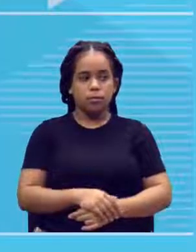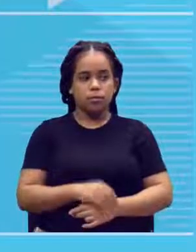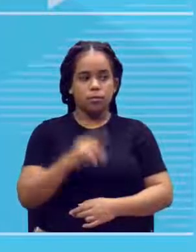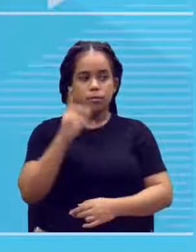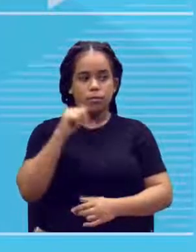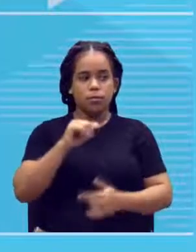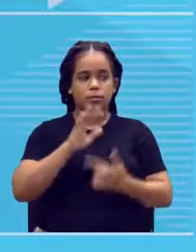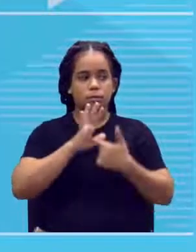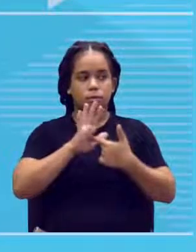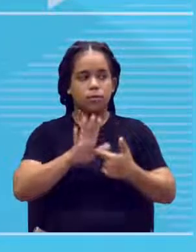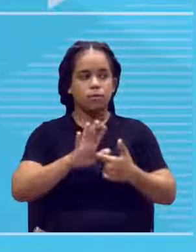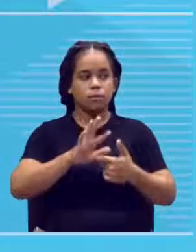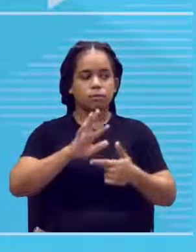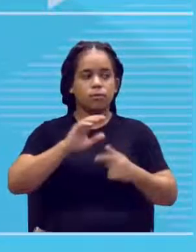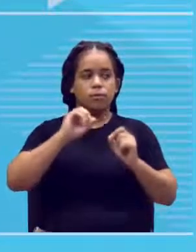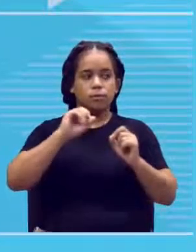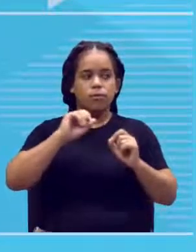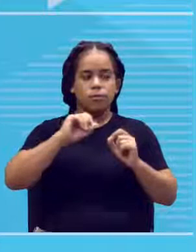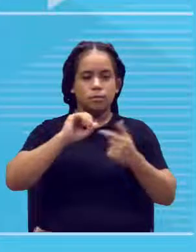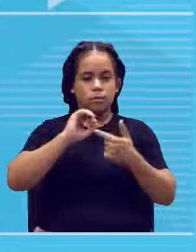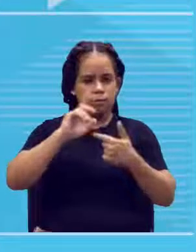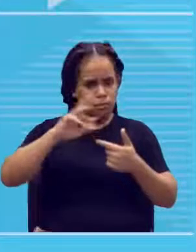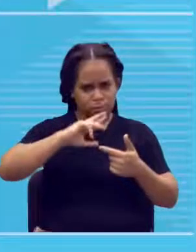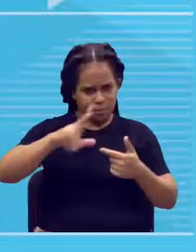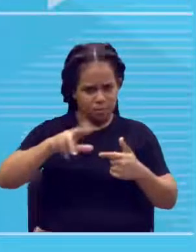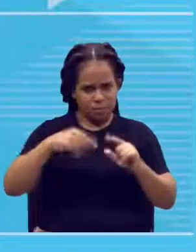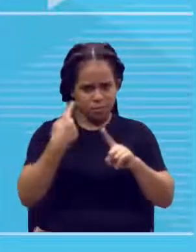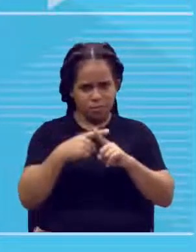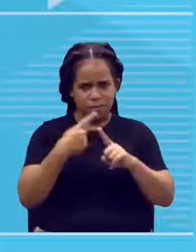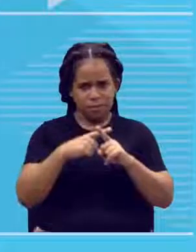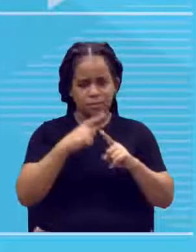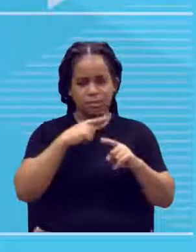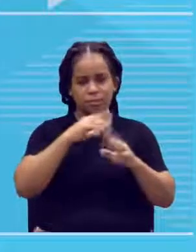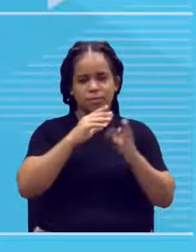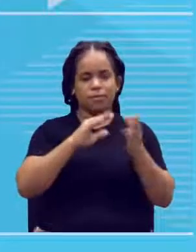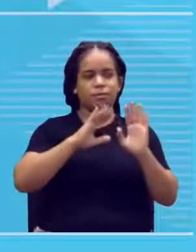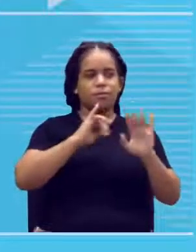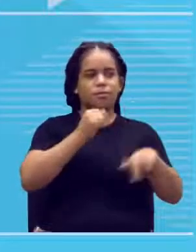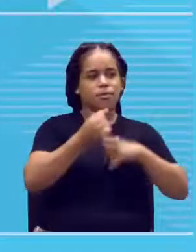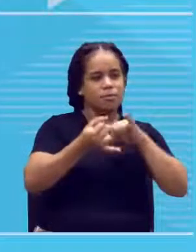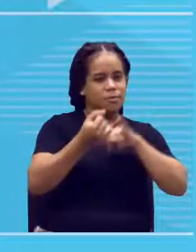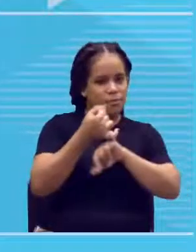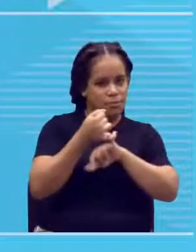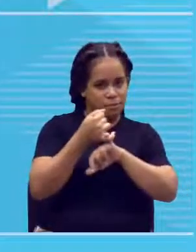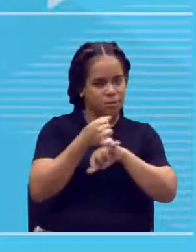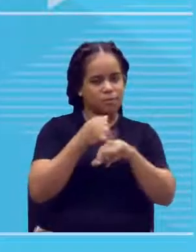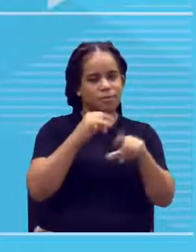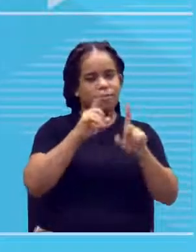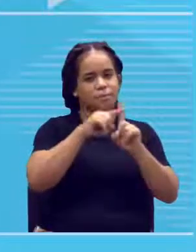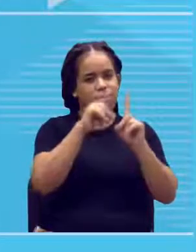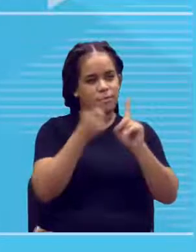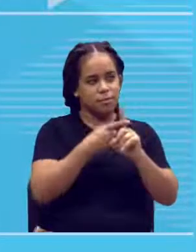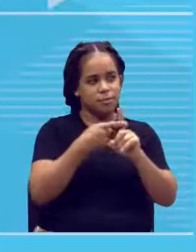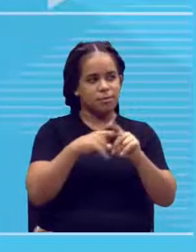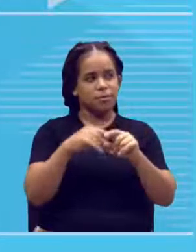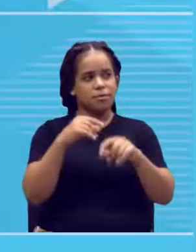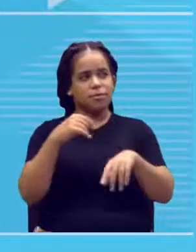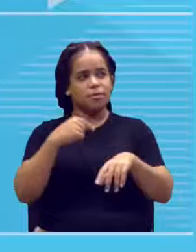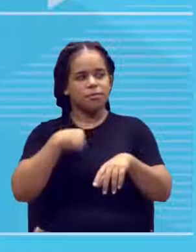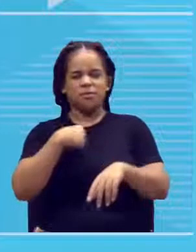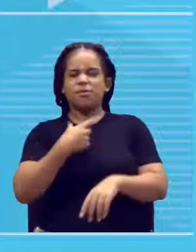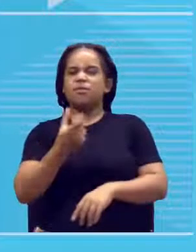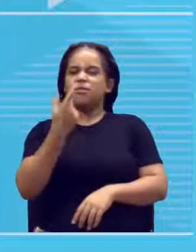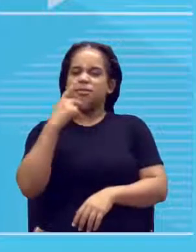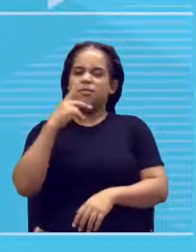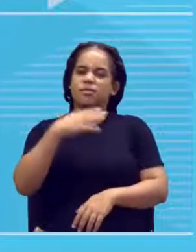Não é porque pulou a cerca, não, viu? Ih, professor, nasceu branquinha